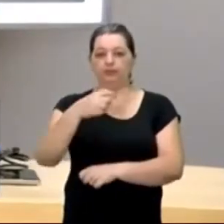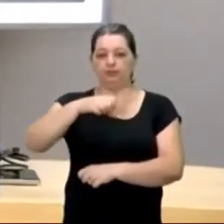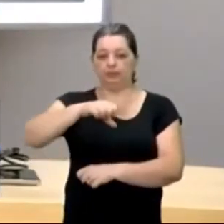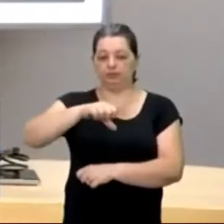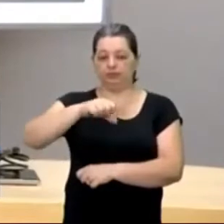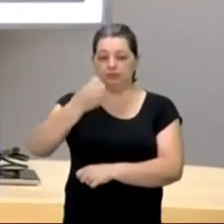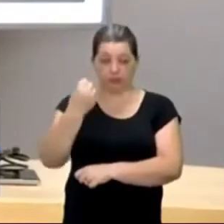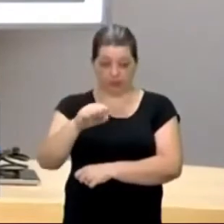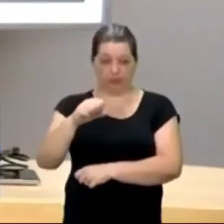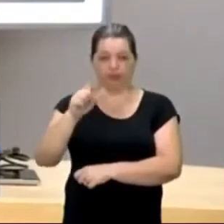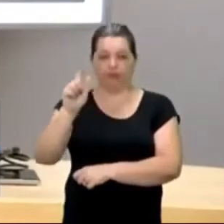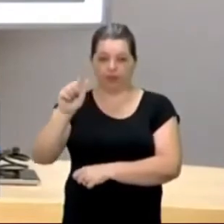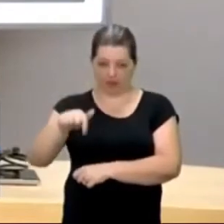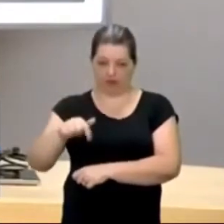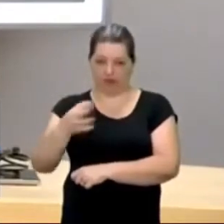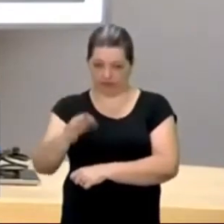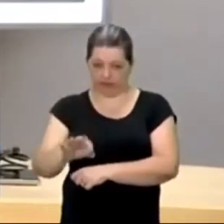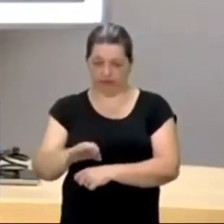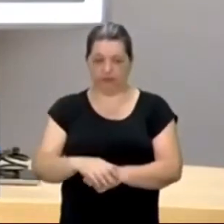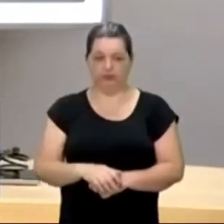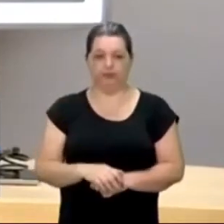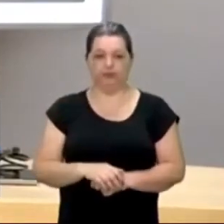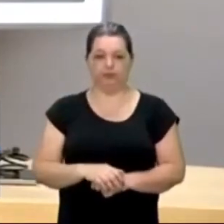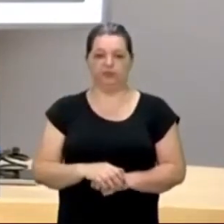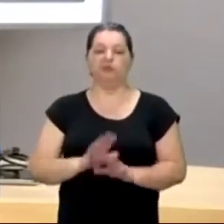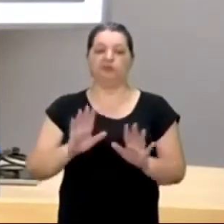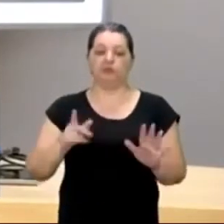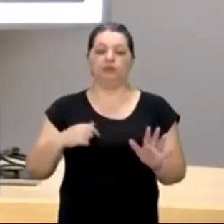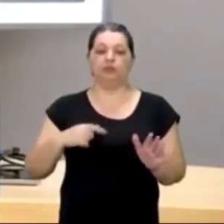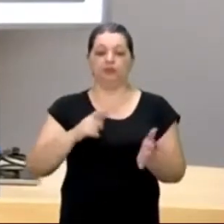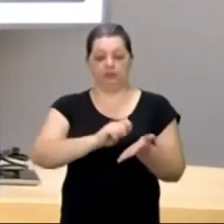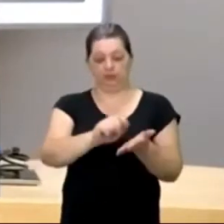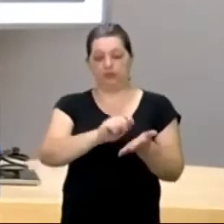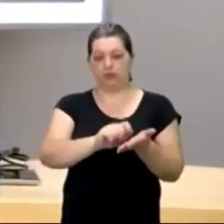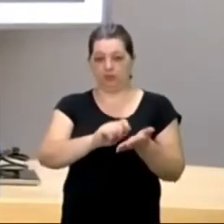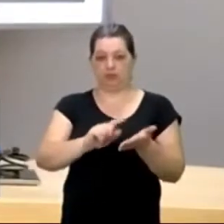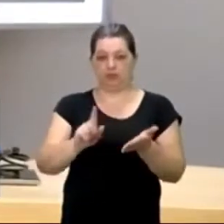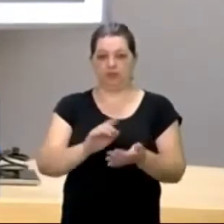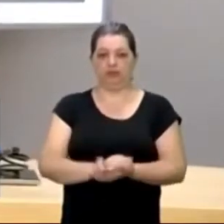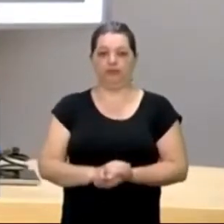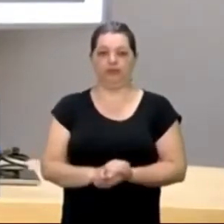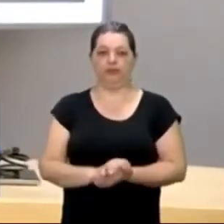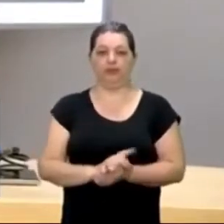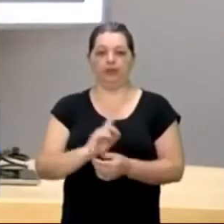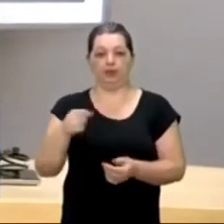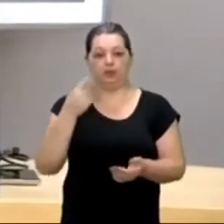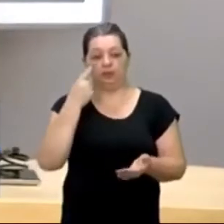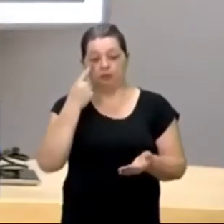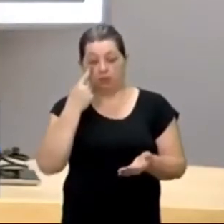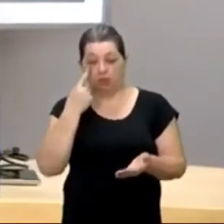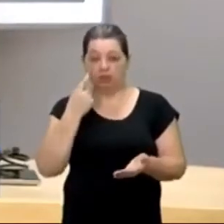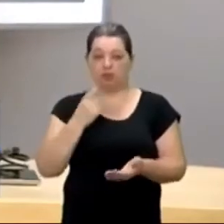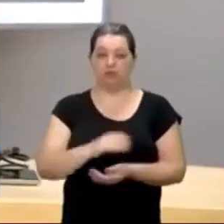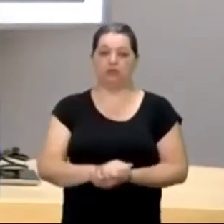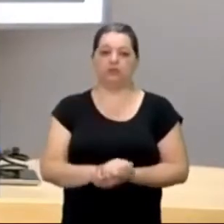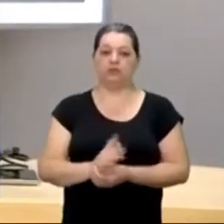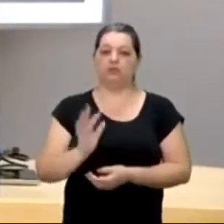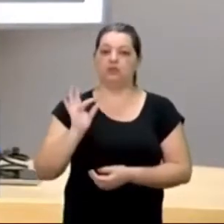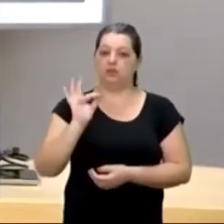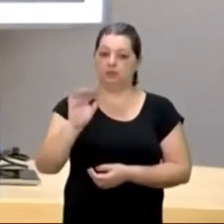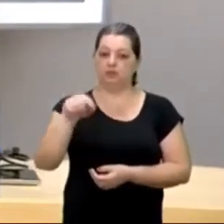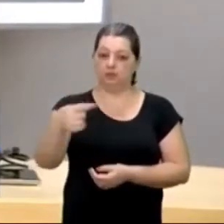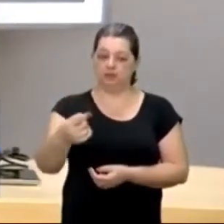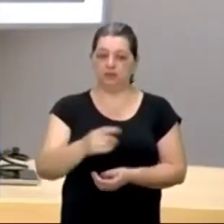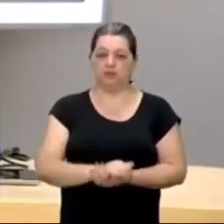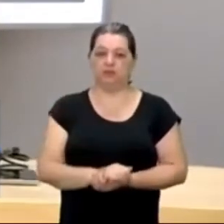1817. Tá certo? Então, por enquanto é isso. Eu fiz mais anotações. Eu vou recorrer às minhas anotações no futuro.